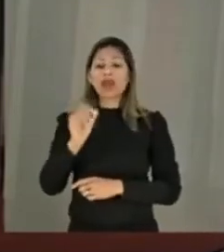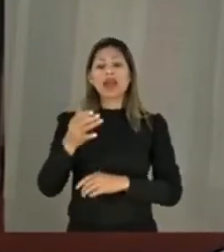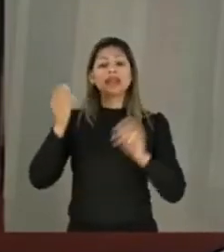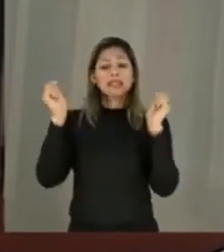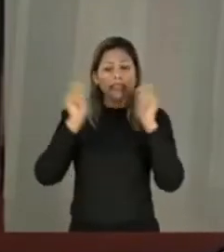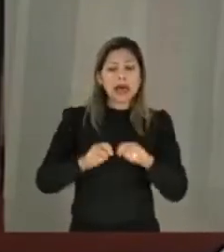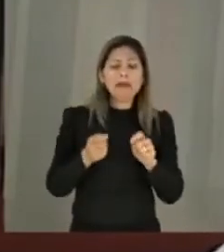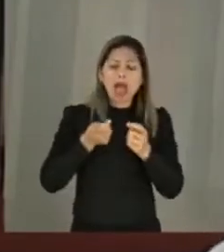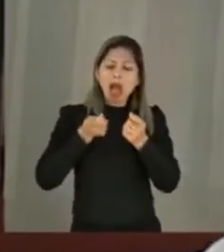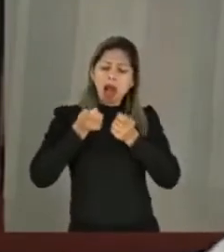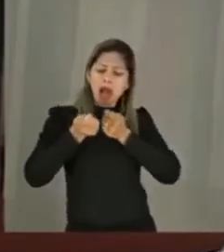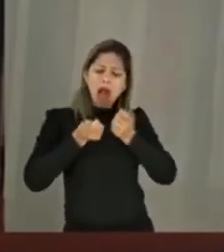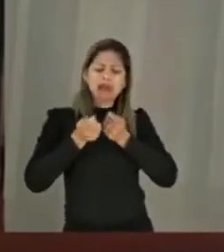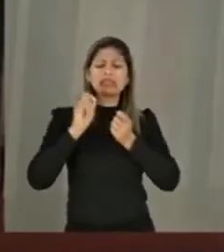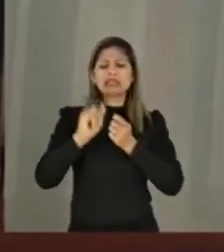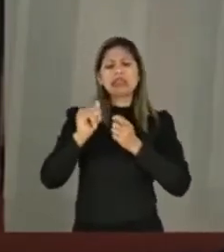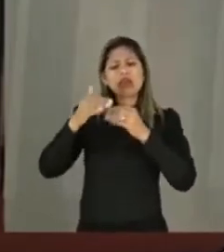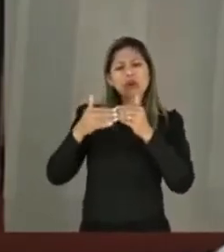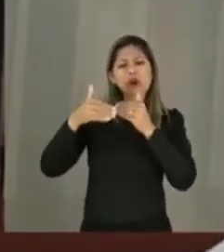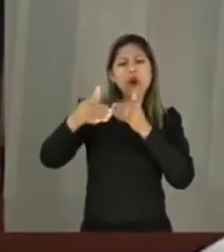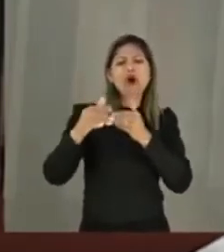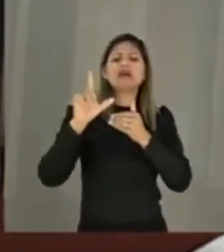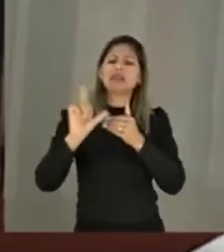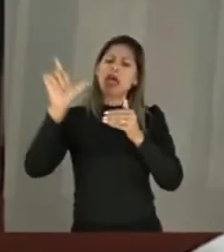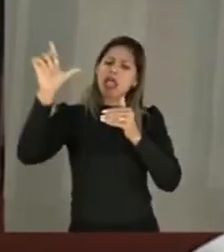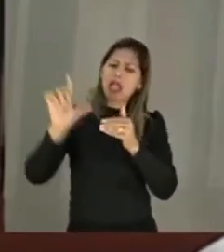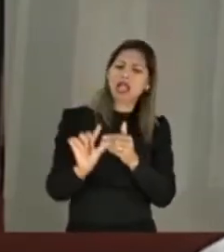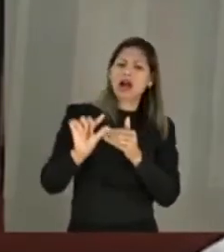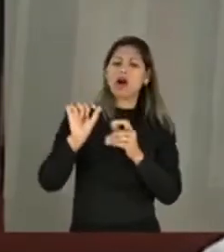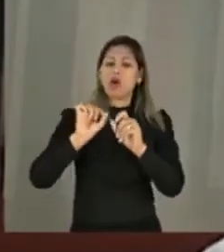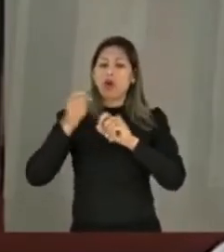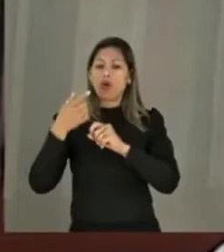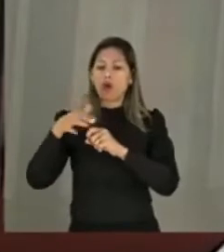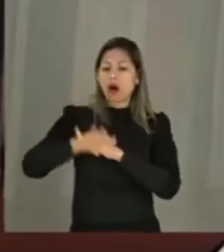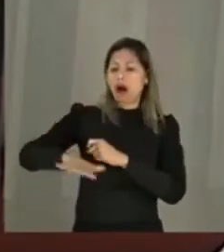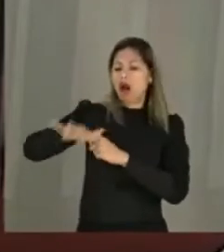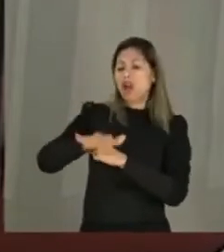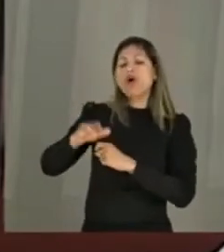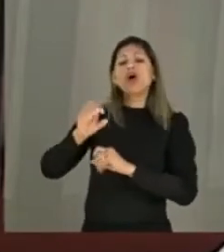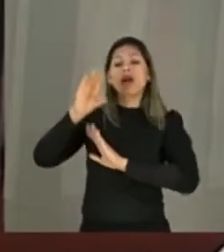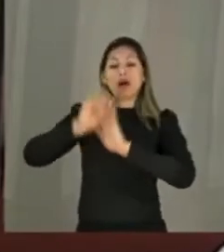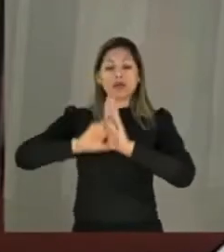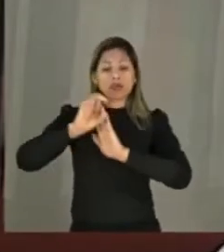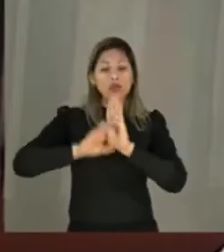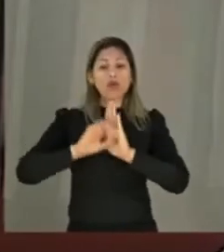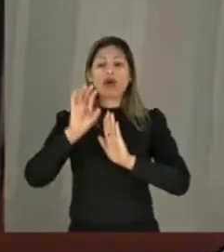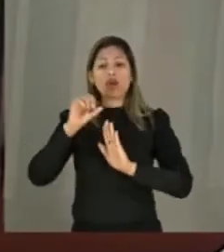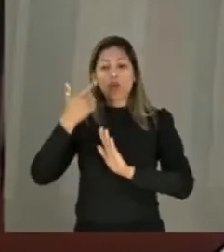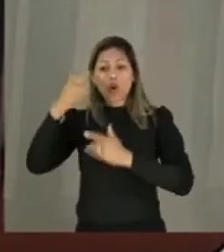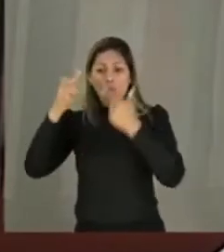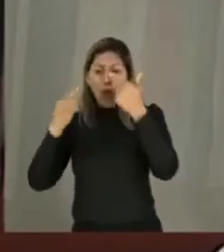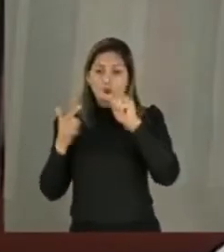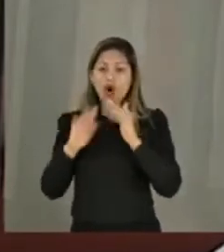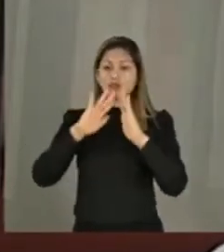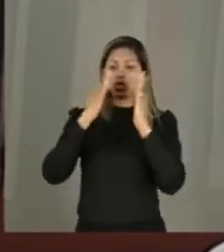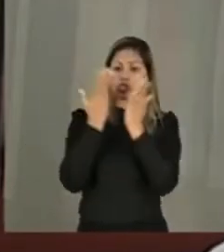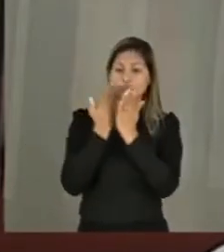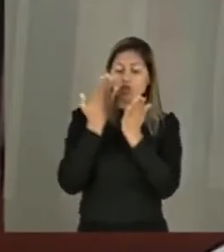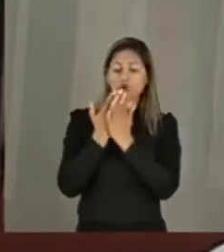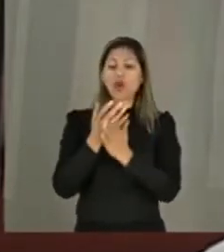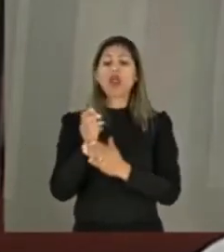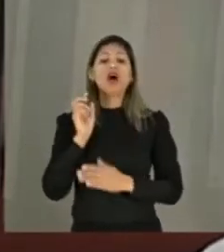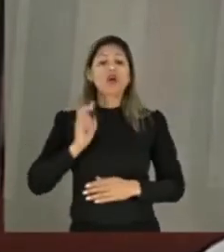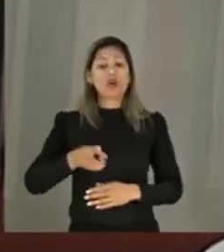controlador para além de qualquer mínimo, reduzindo possibilidades locais de construção de currículos, mais e com as escolas e ainda